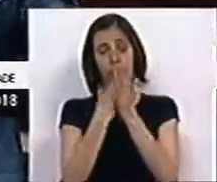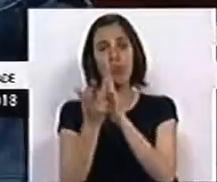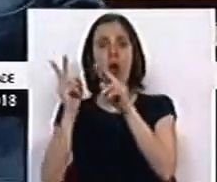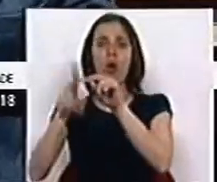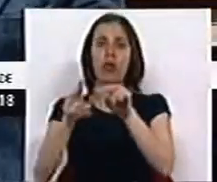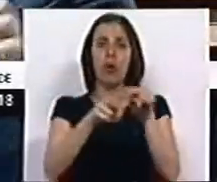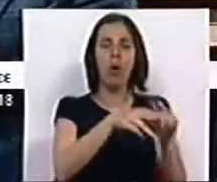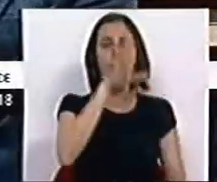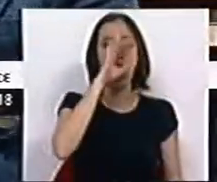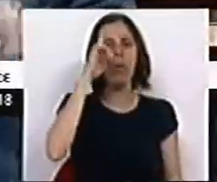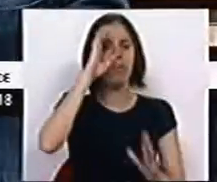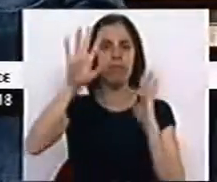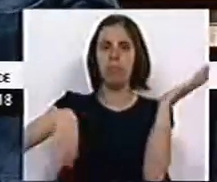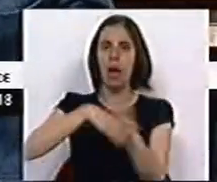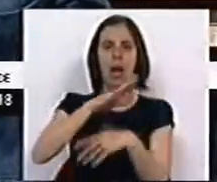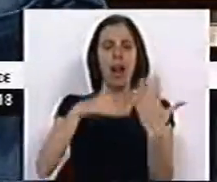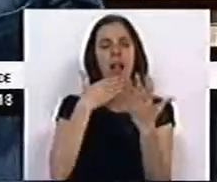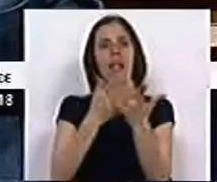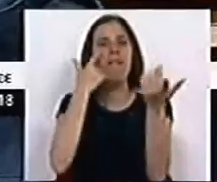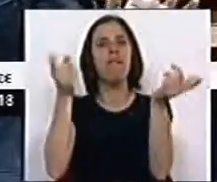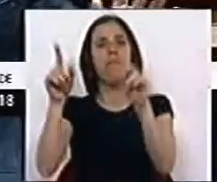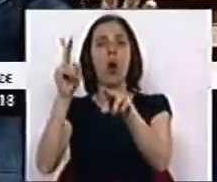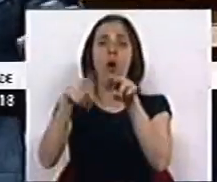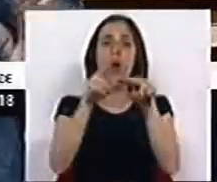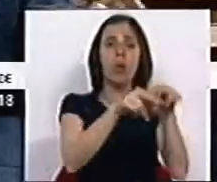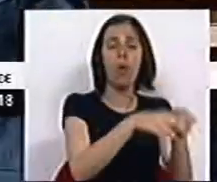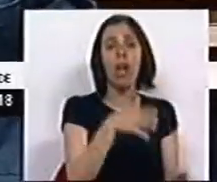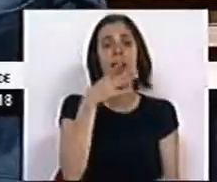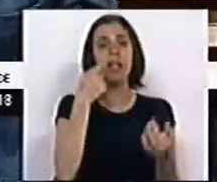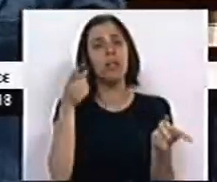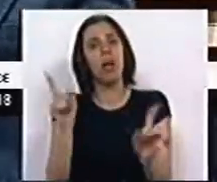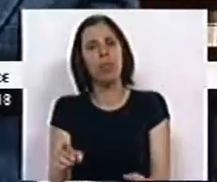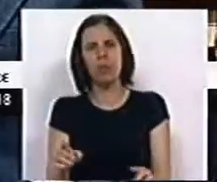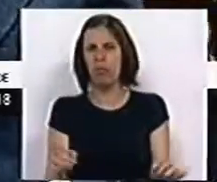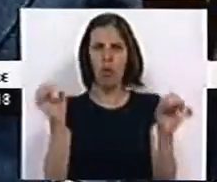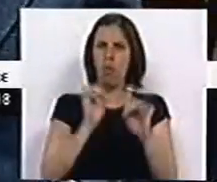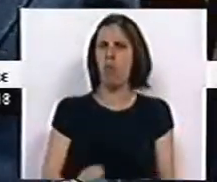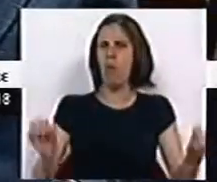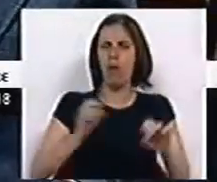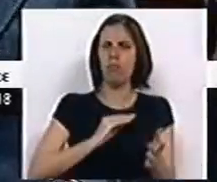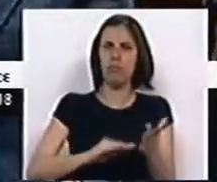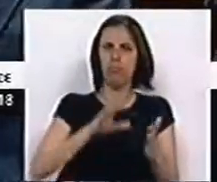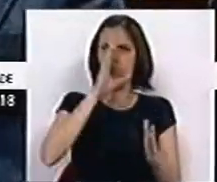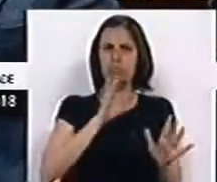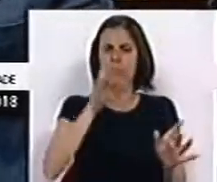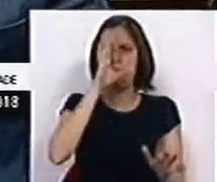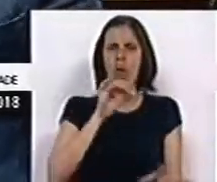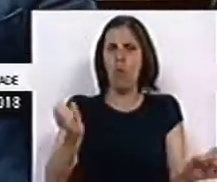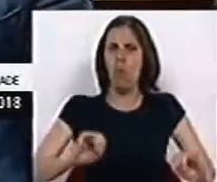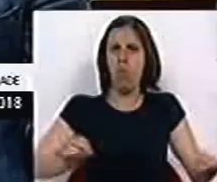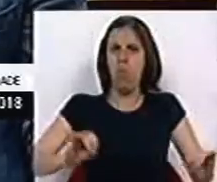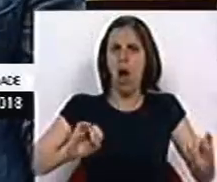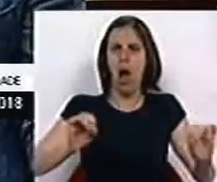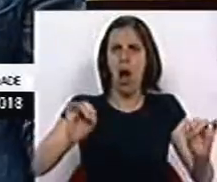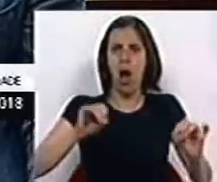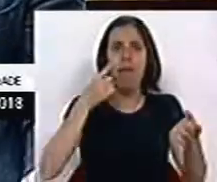de cortes e o Governo baralha para tornar a dar os cortes e com isso diz que há uma reposição. Não há, Sra. Secretário de Estado, Sra. Ministra, não